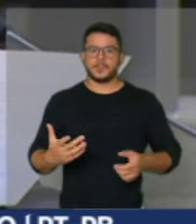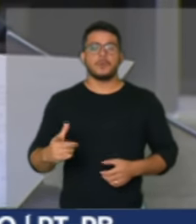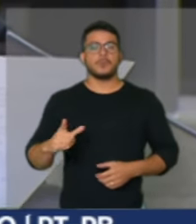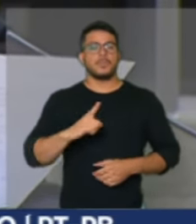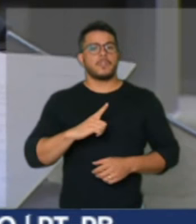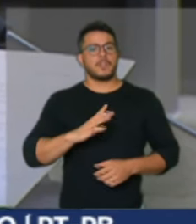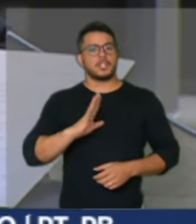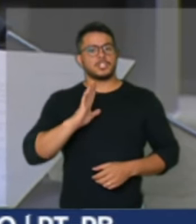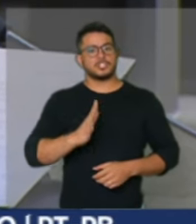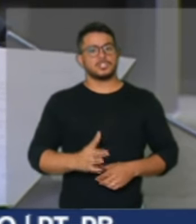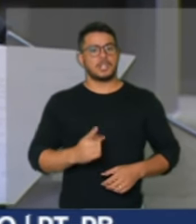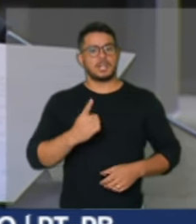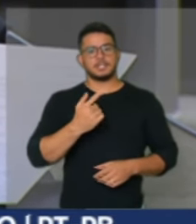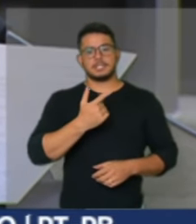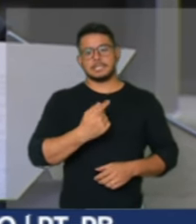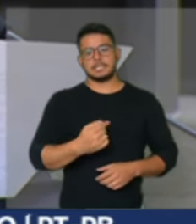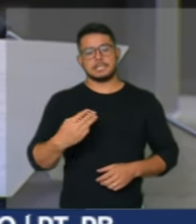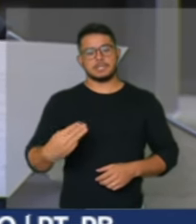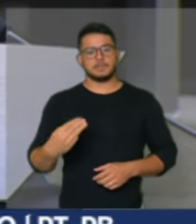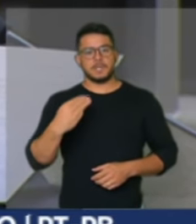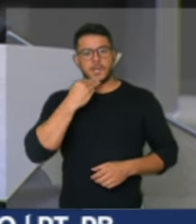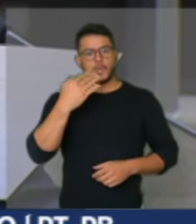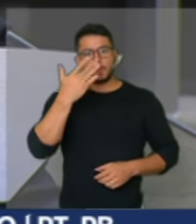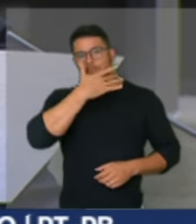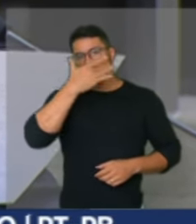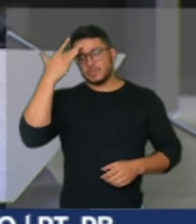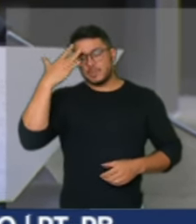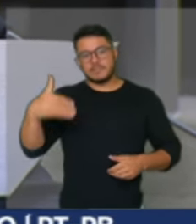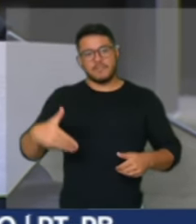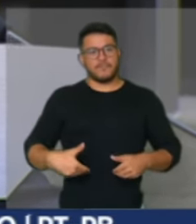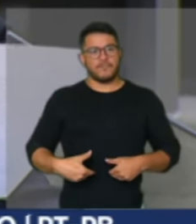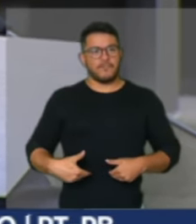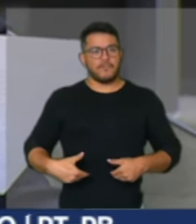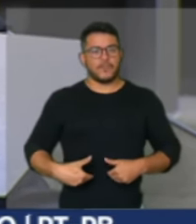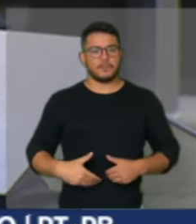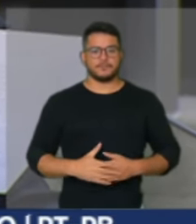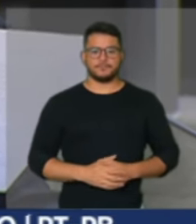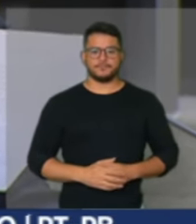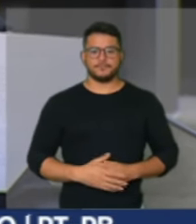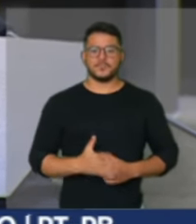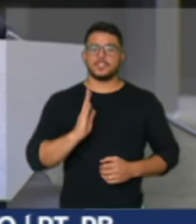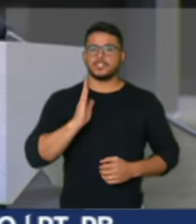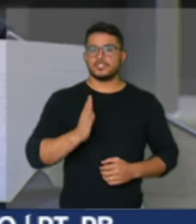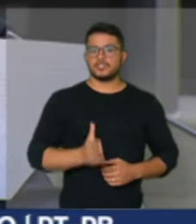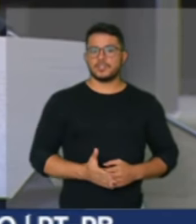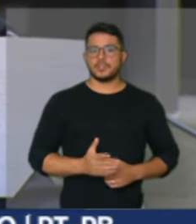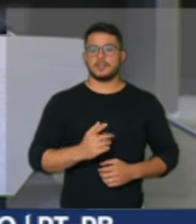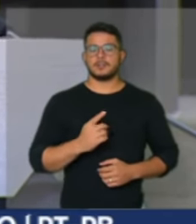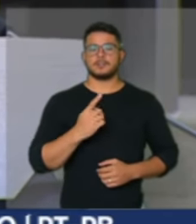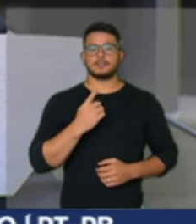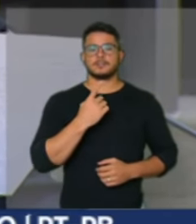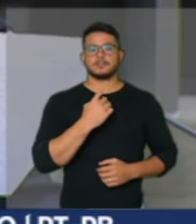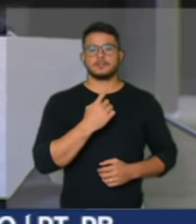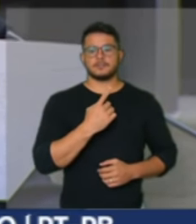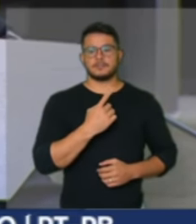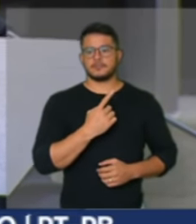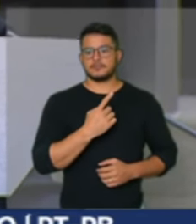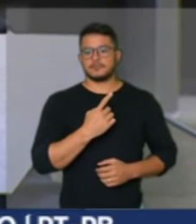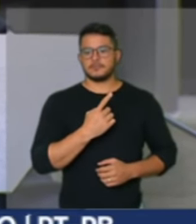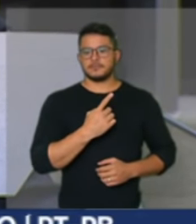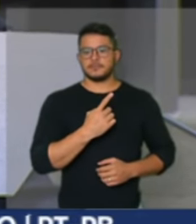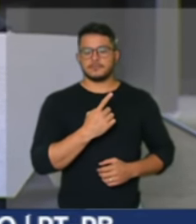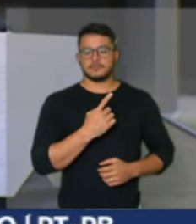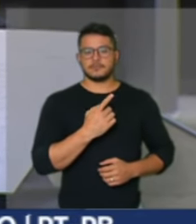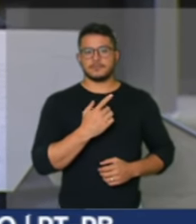fome quase 17 milhões de pessoas estão sem